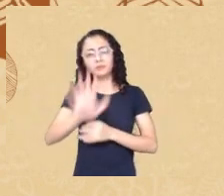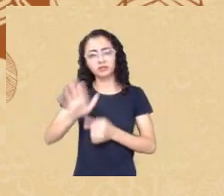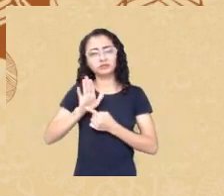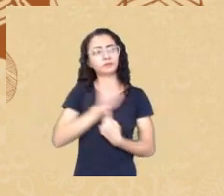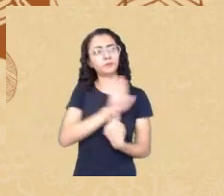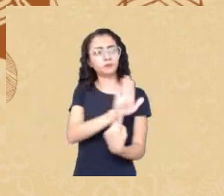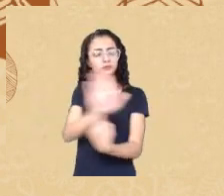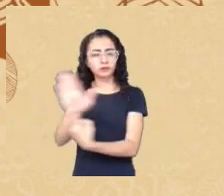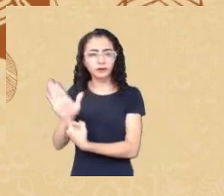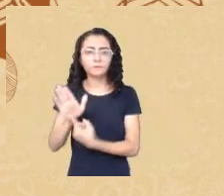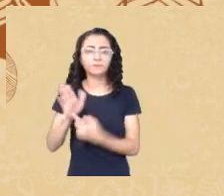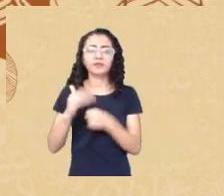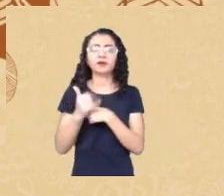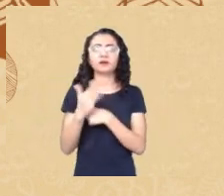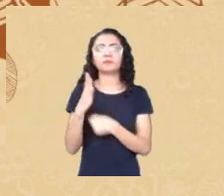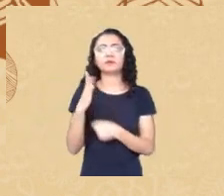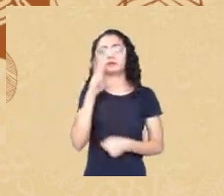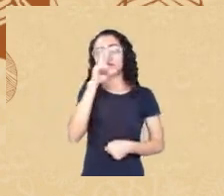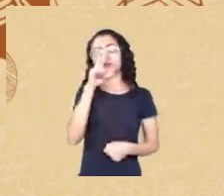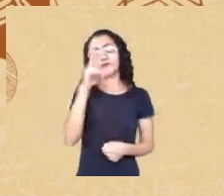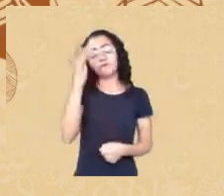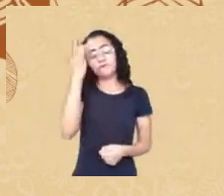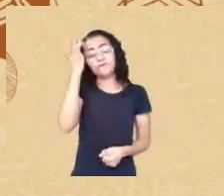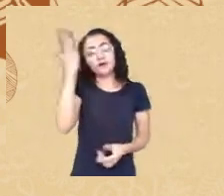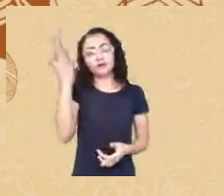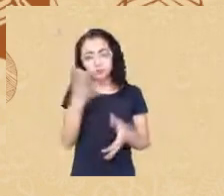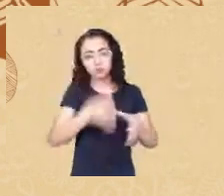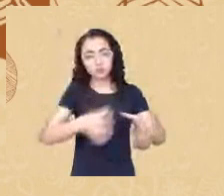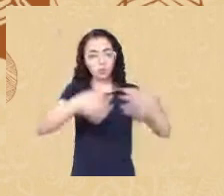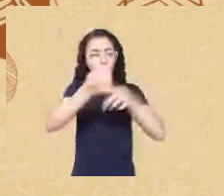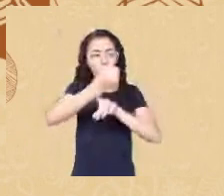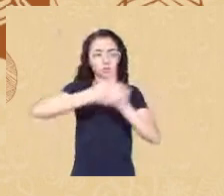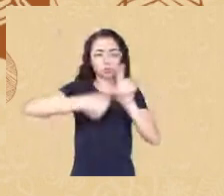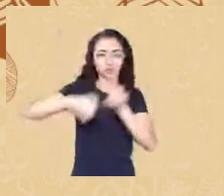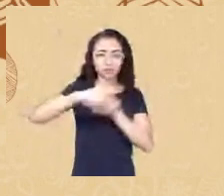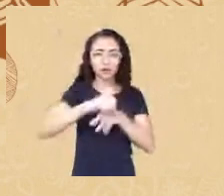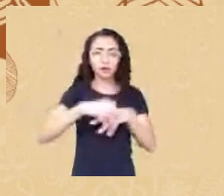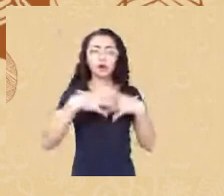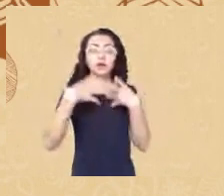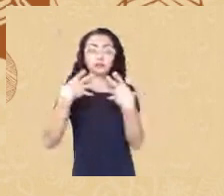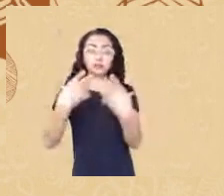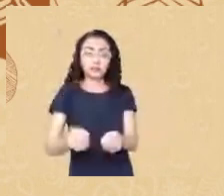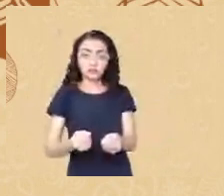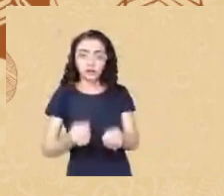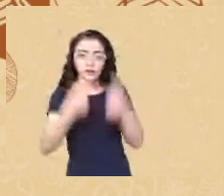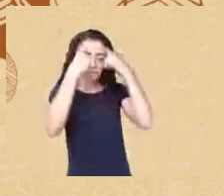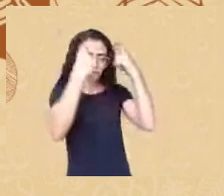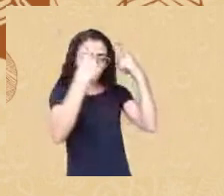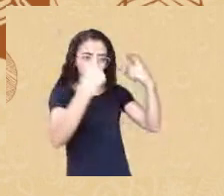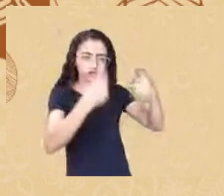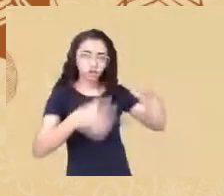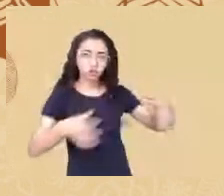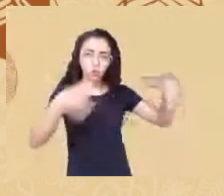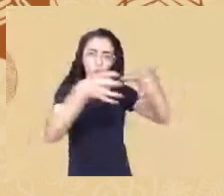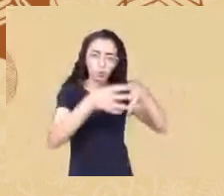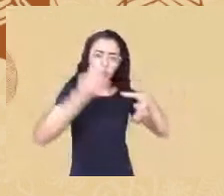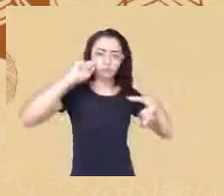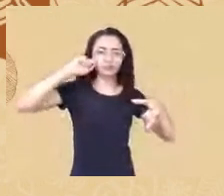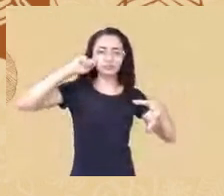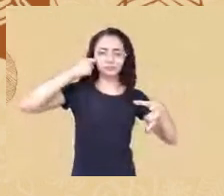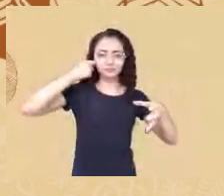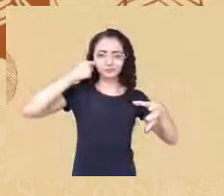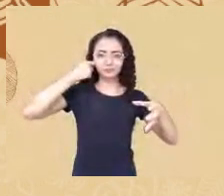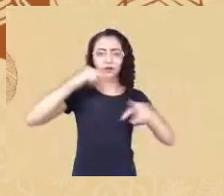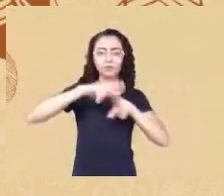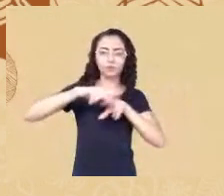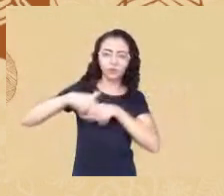esses indivíduos da etnia negra em função dessa postura então ninguém tinha consciência